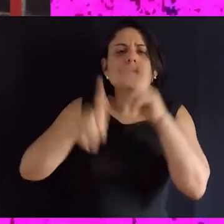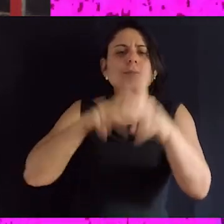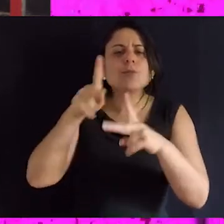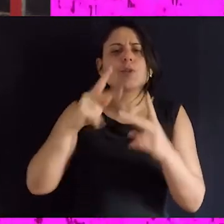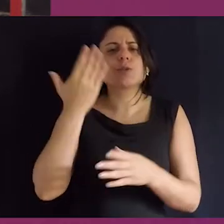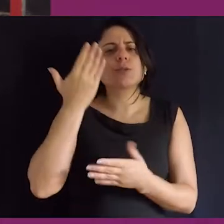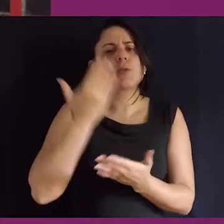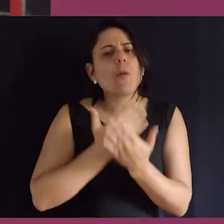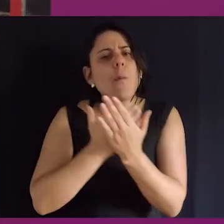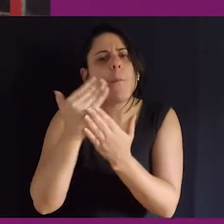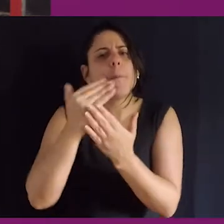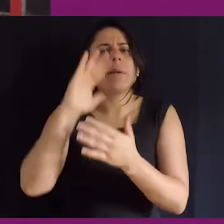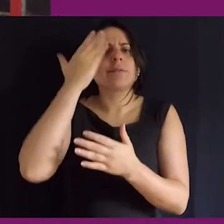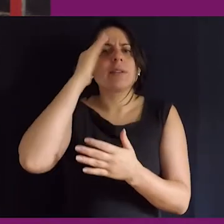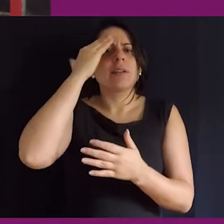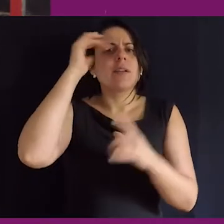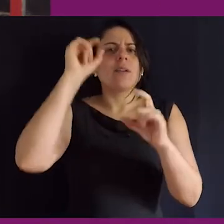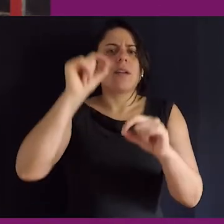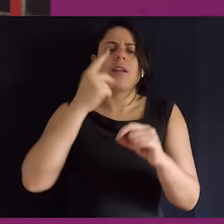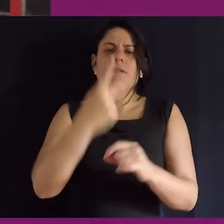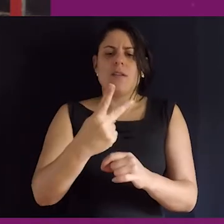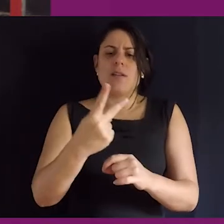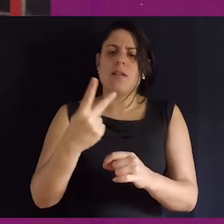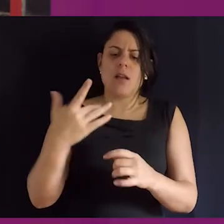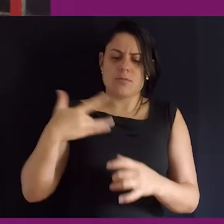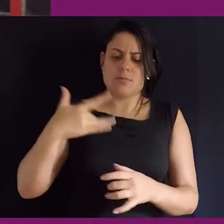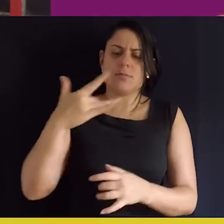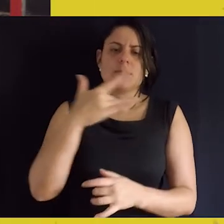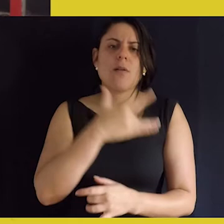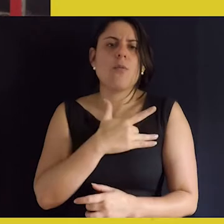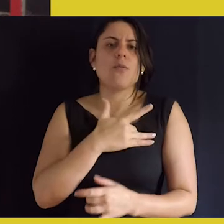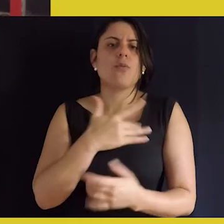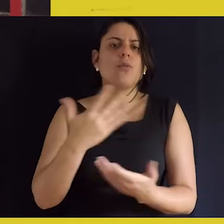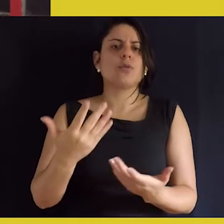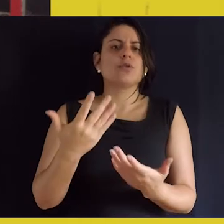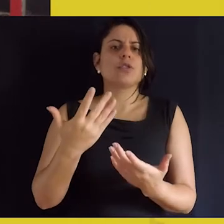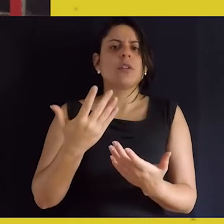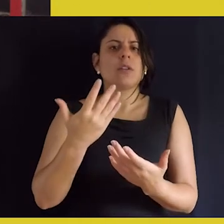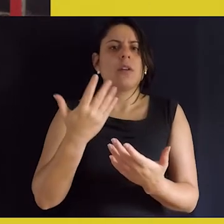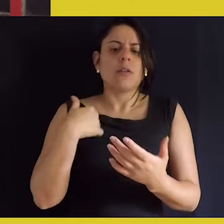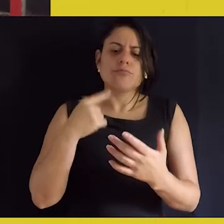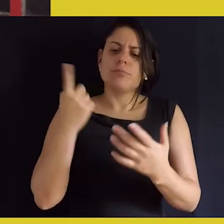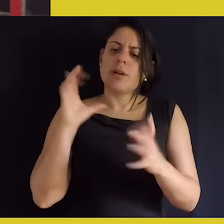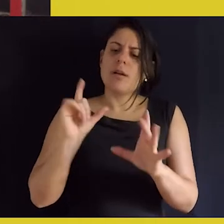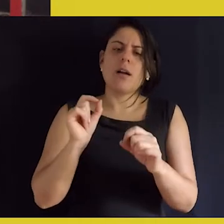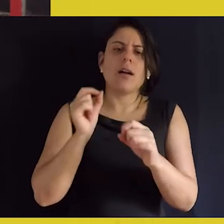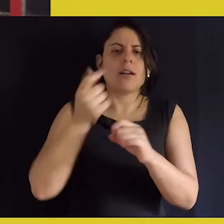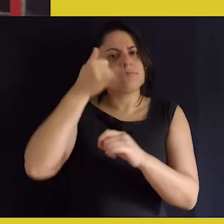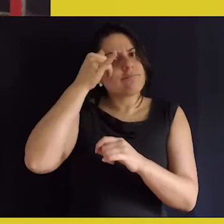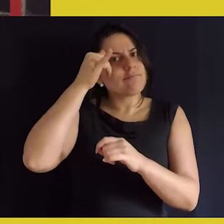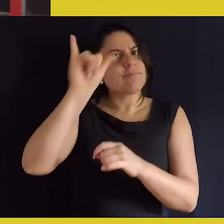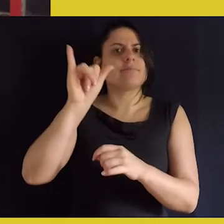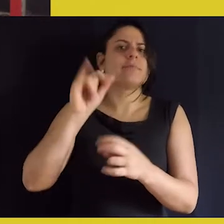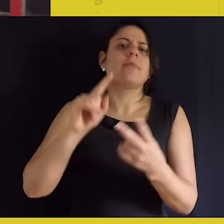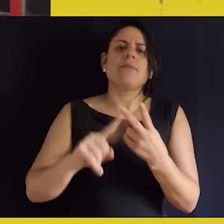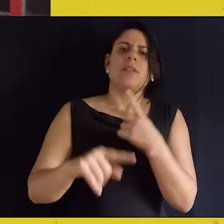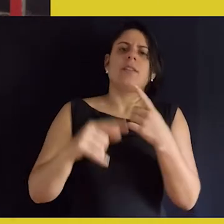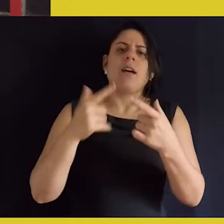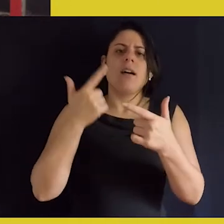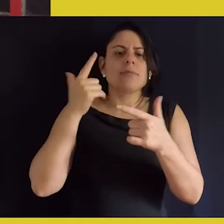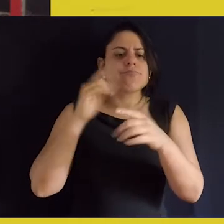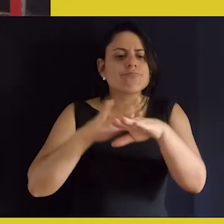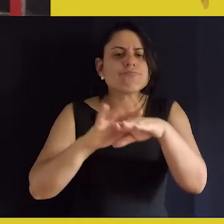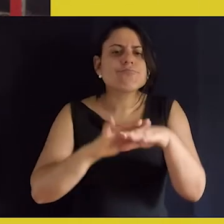militanos estão, porque as pessoas começam a entender que falar de cuidado de saúde, cuidado da saúde, falar sobre